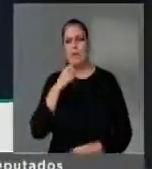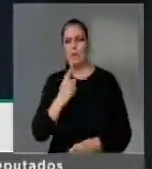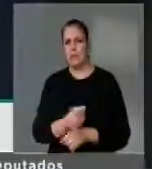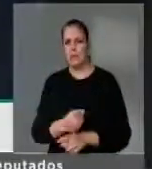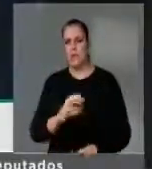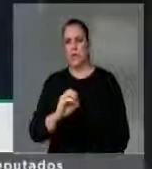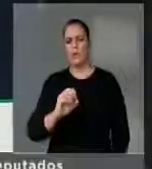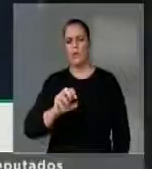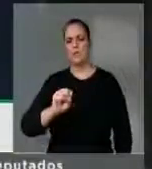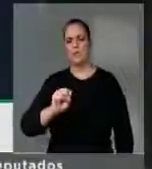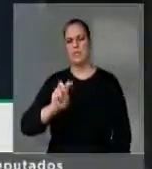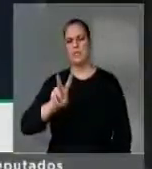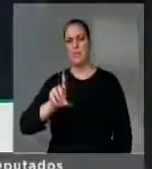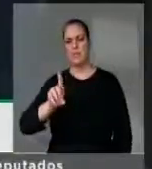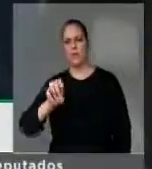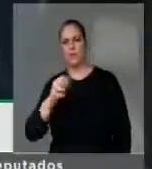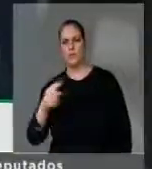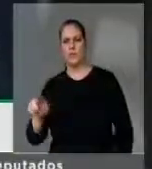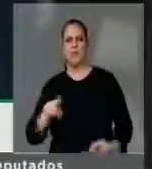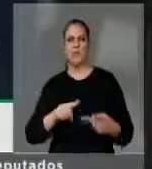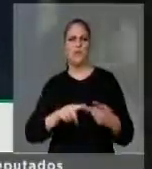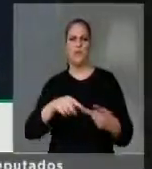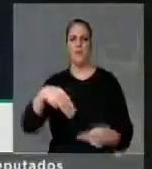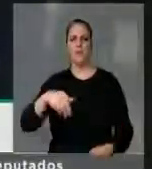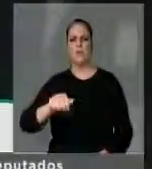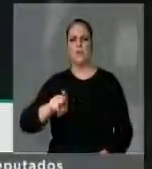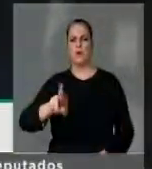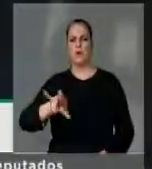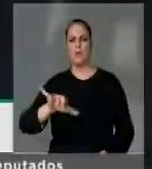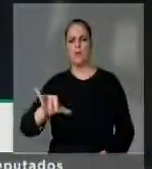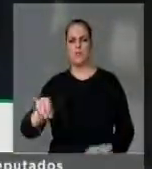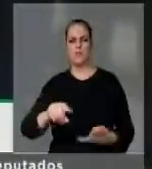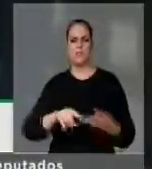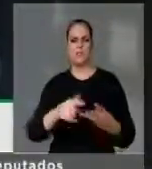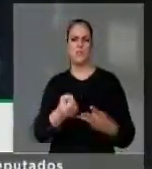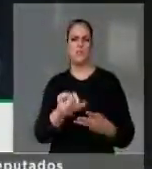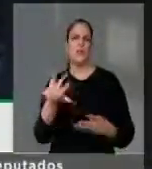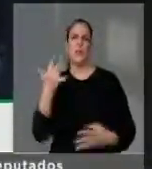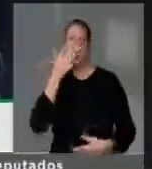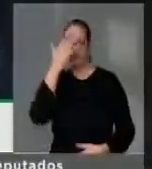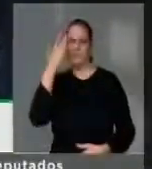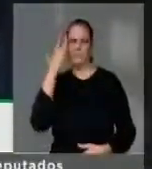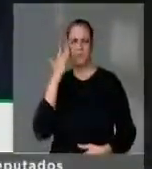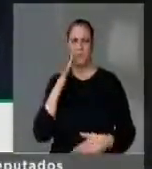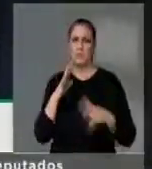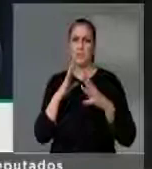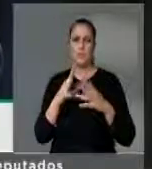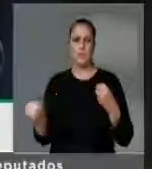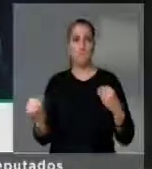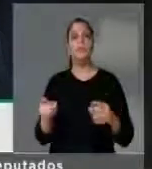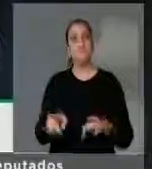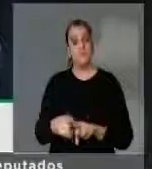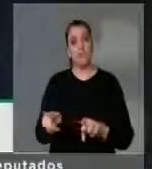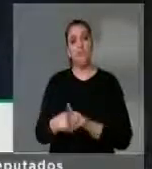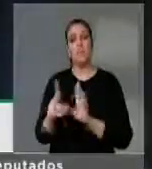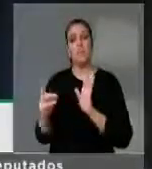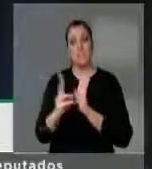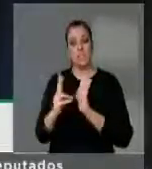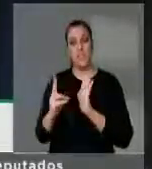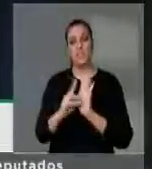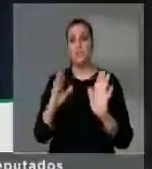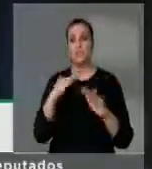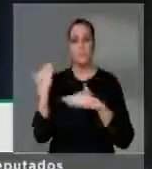Adinalva Teixeira, conhecido com o Dino, Maurício Grabois, entre outras lideranças, e centenas e centenas de indígenas que foram vítimas